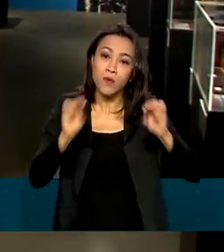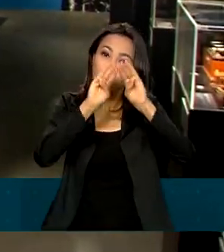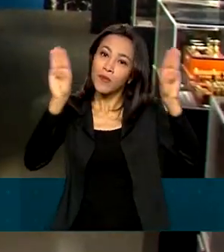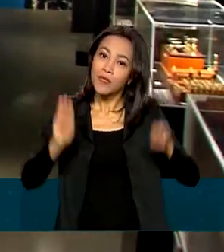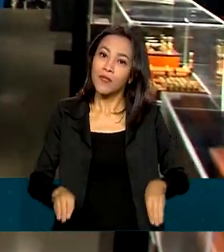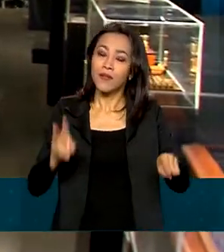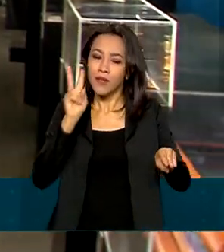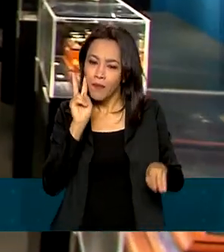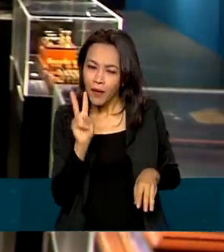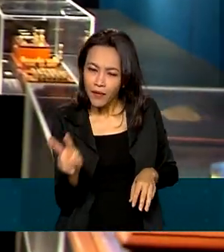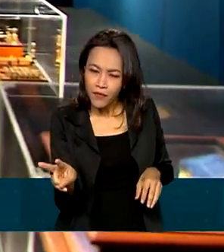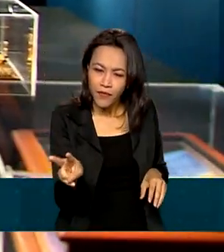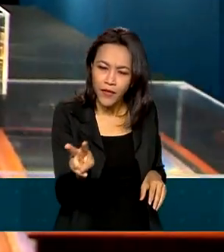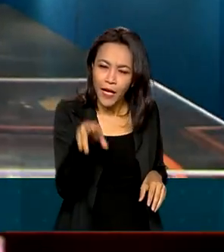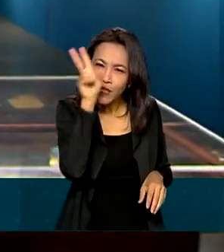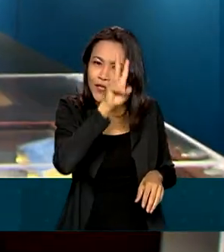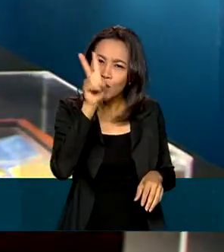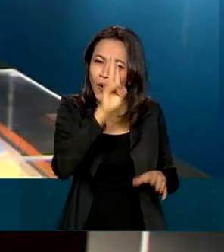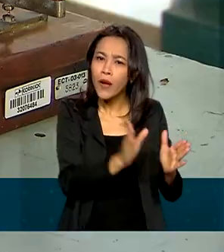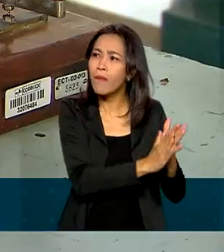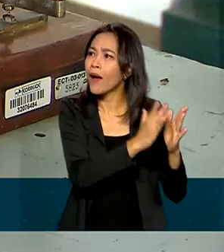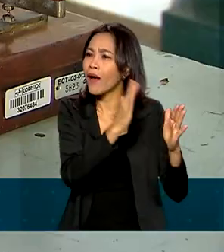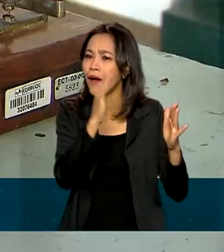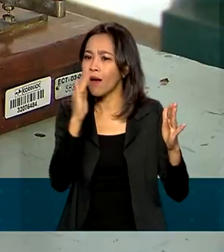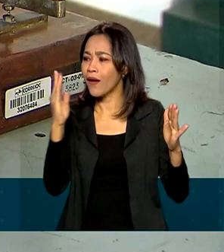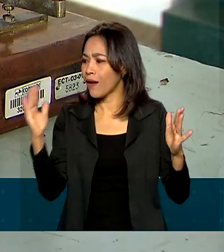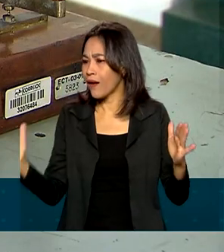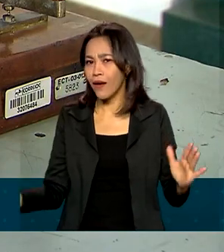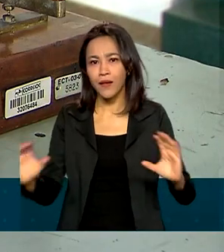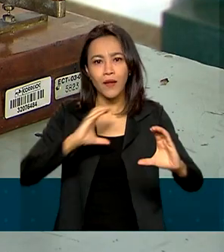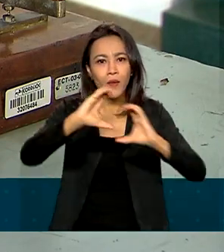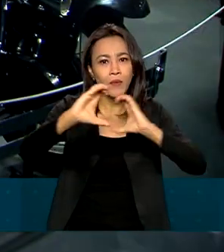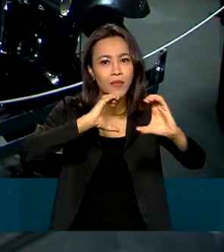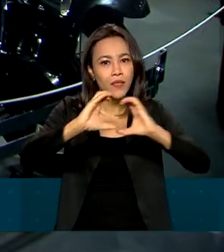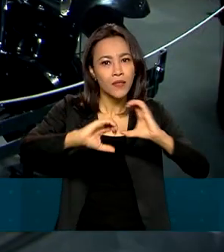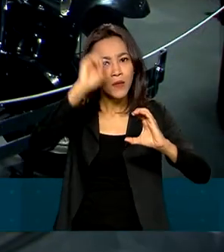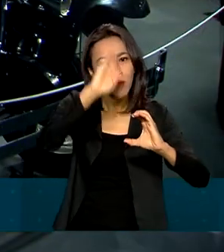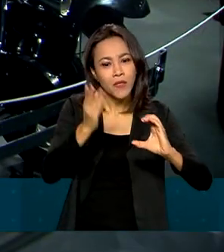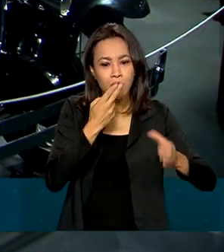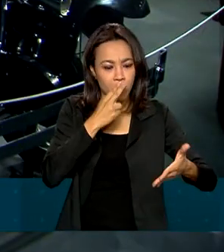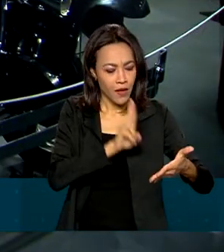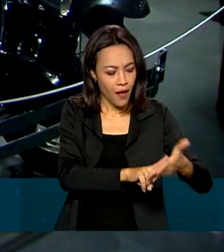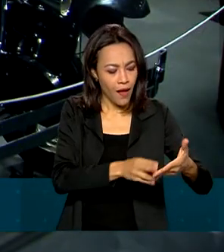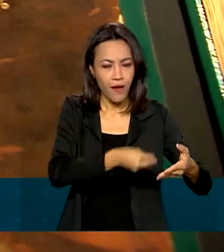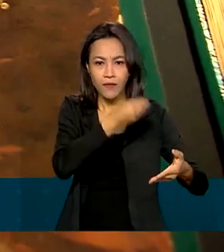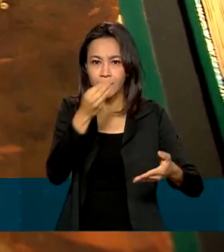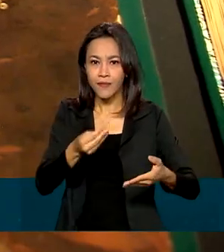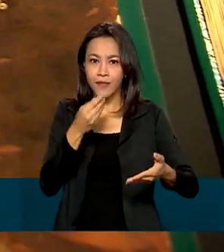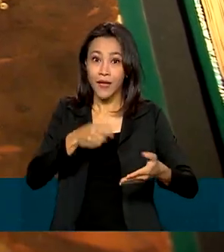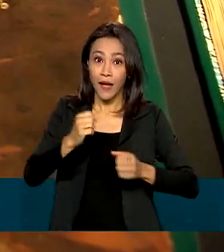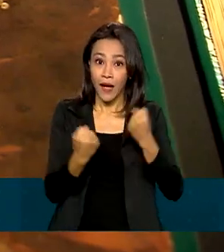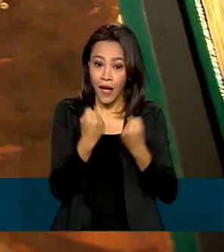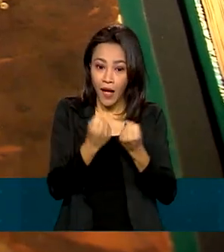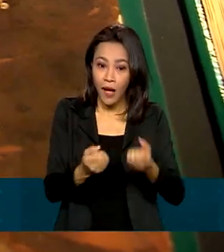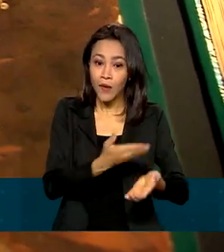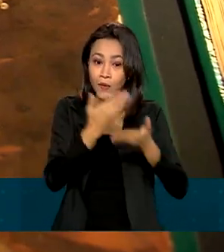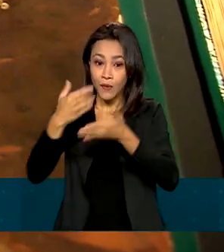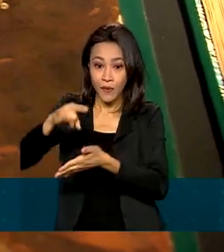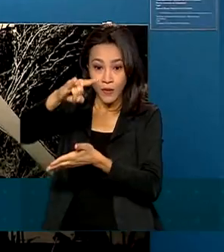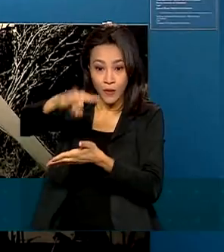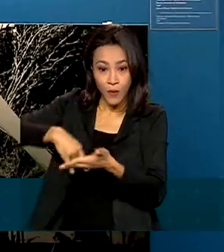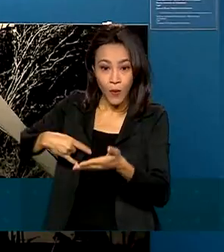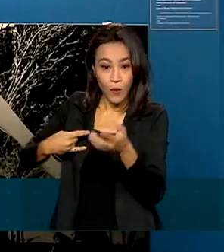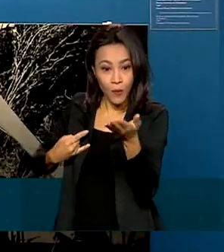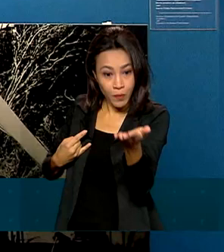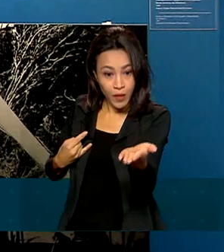passear pela história da comunicação no Brasil, desde os telégrafos, passando pelo carro e os documentos do Marechal Rondon,